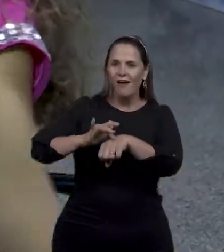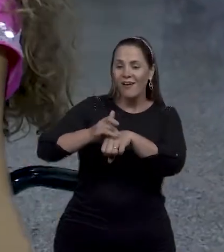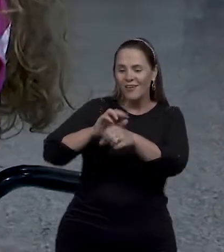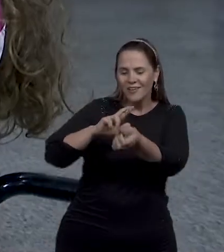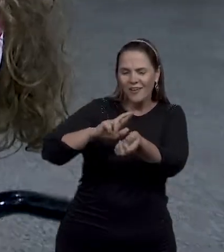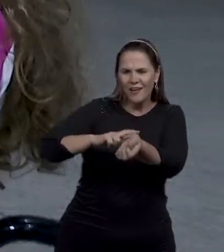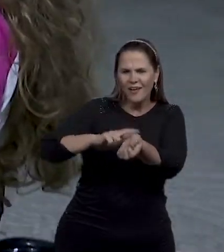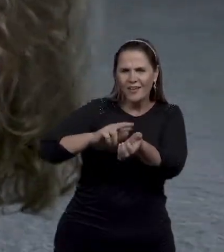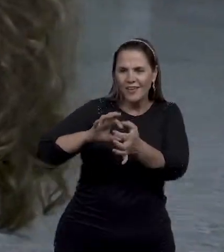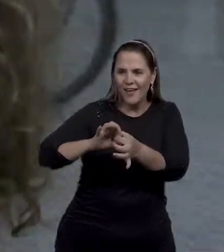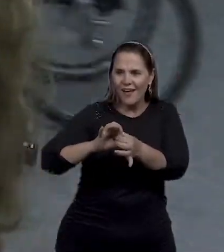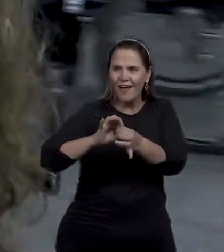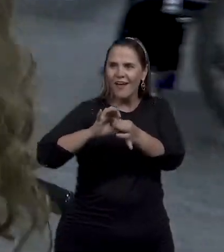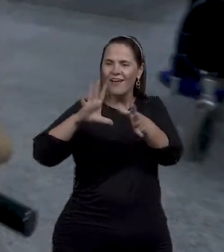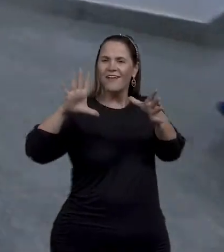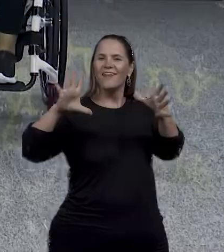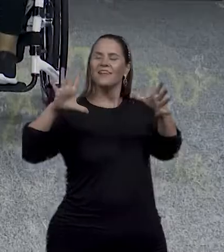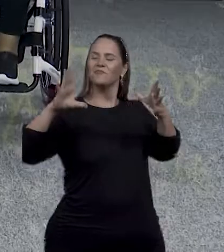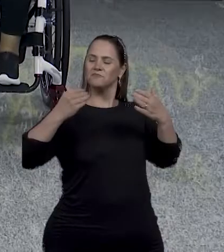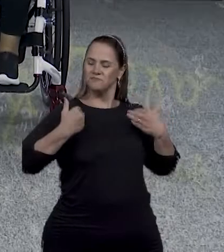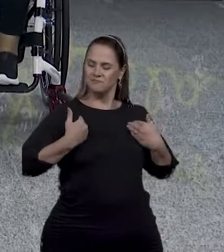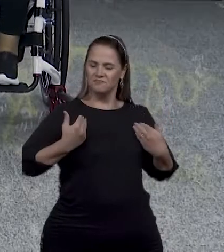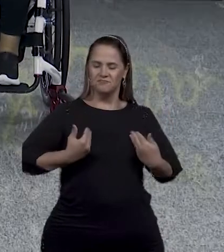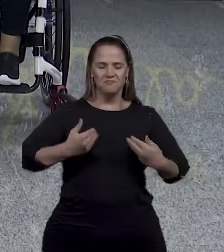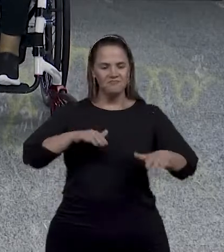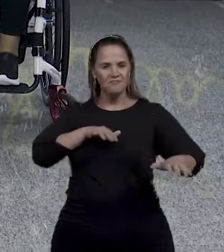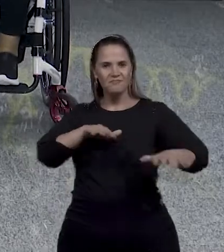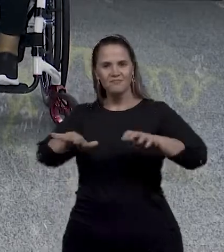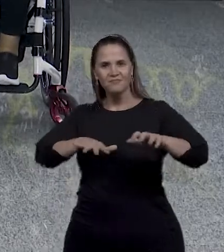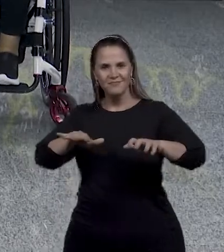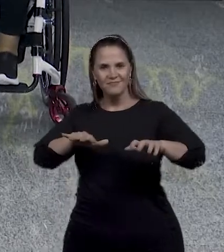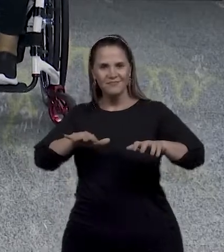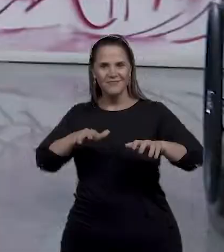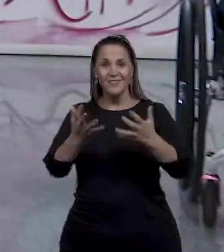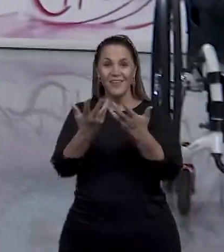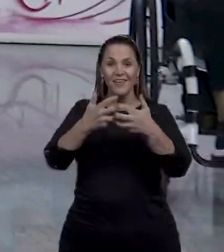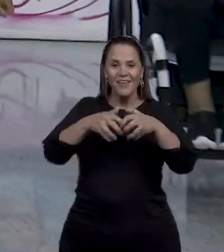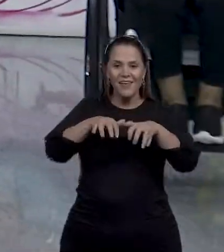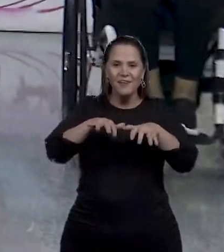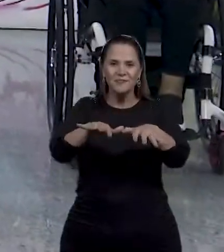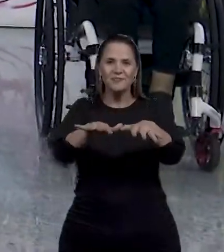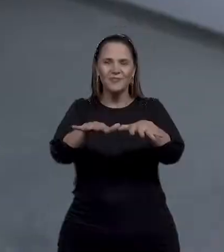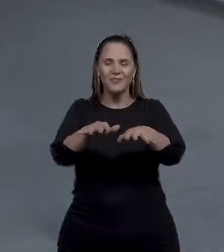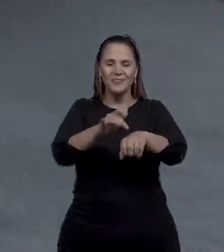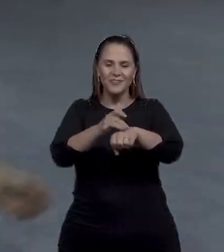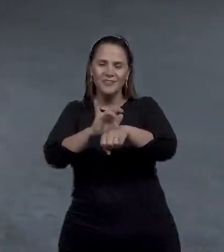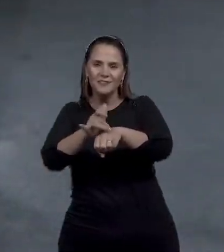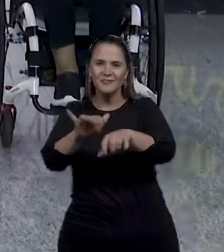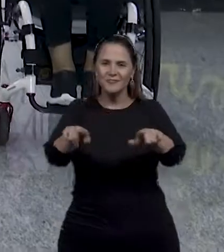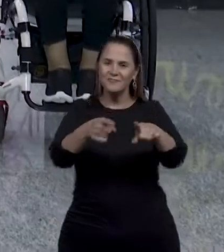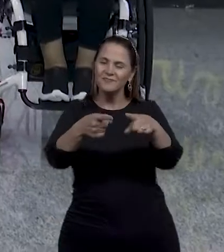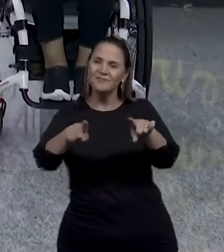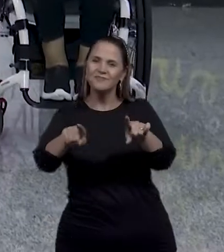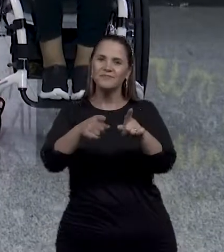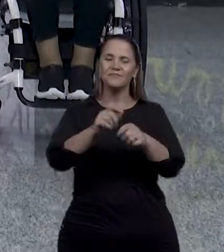pela liberdade do corpo em movimento, em sincronia com a música. Música